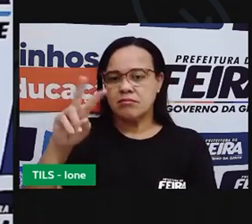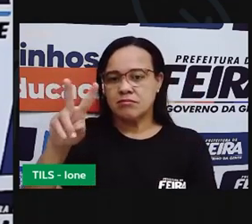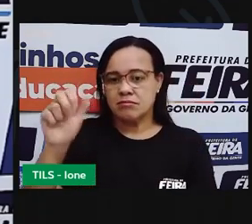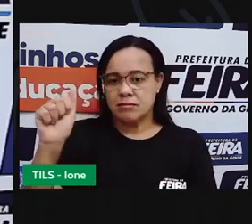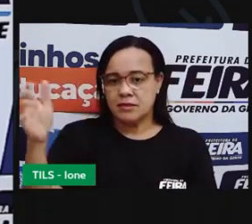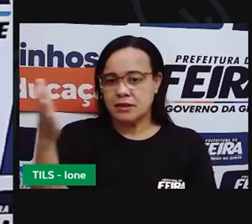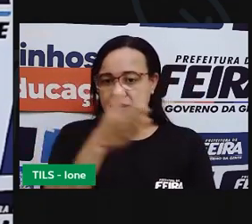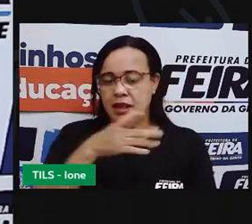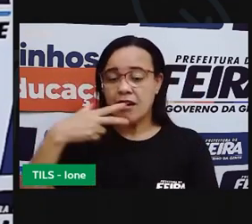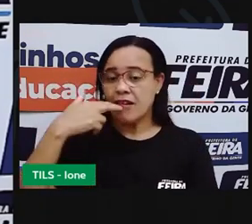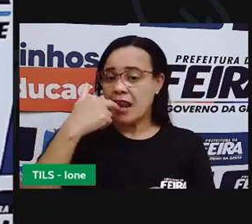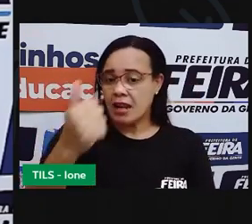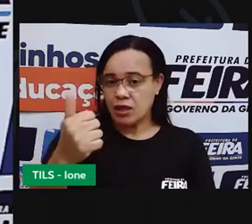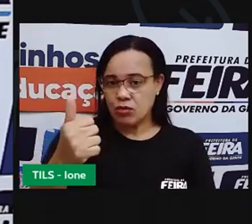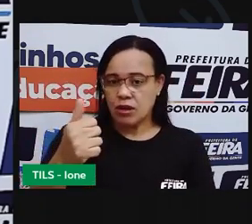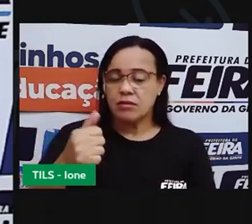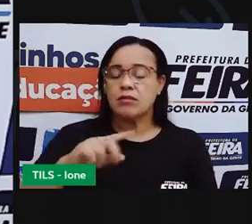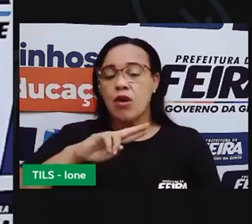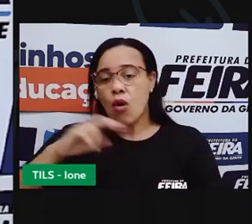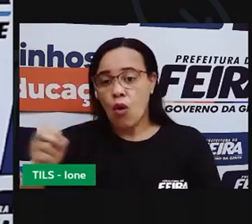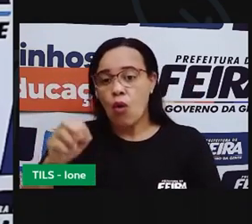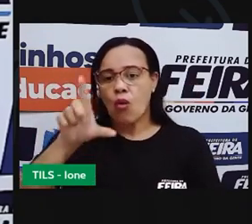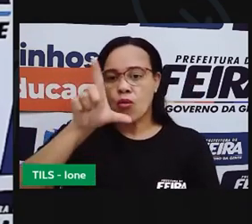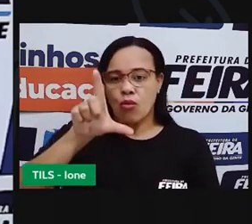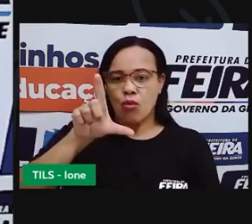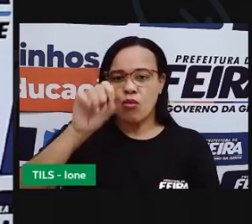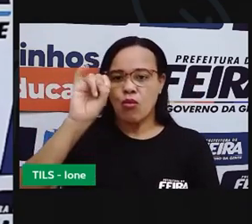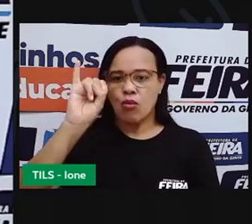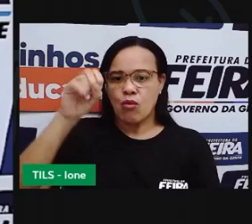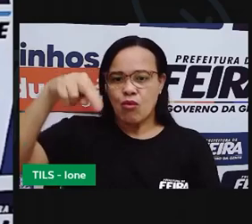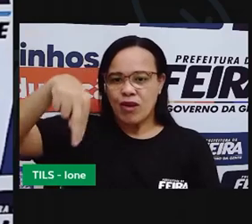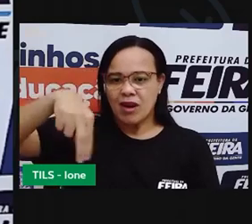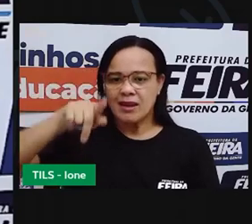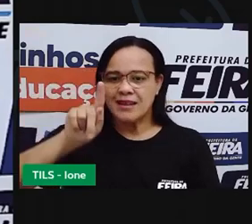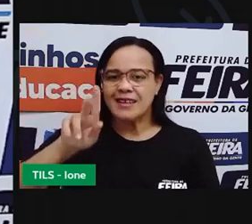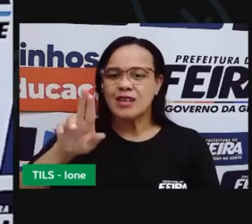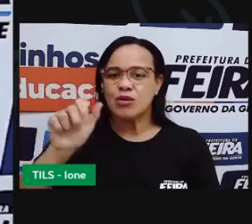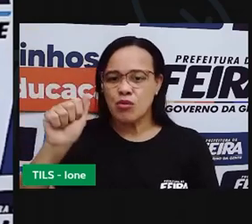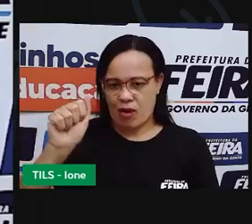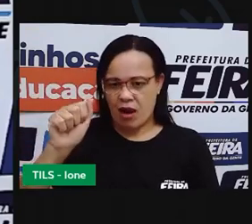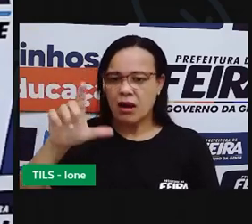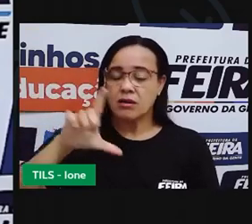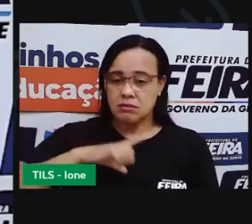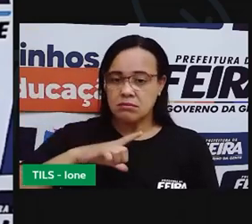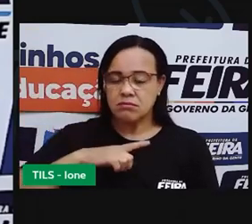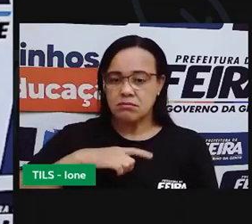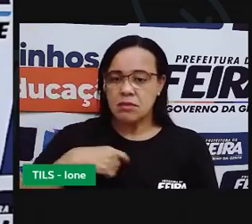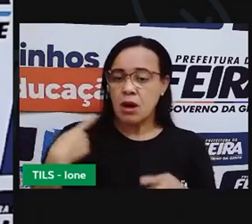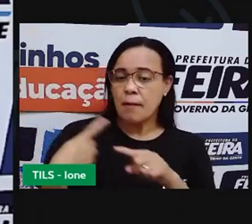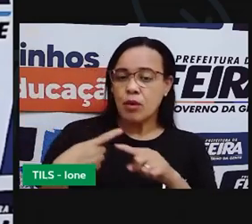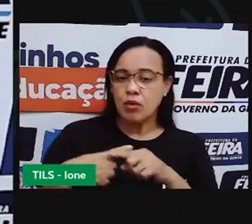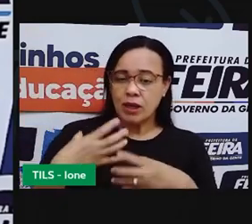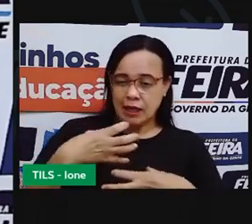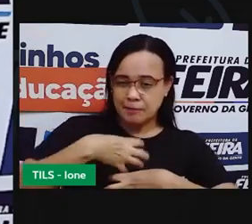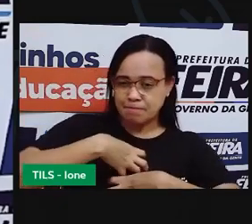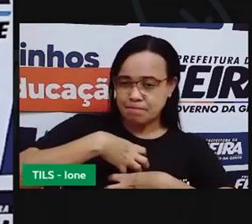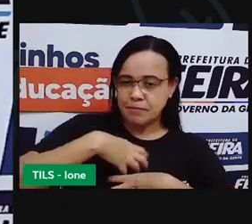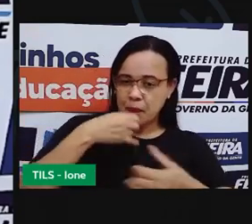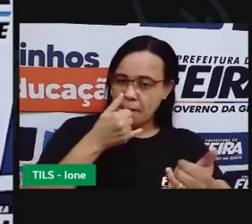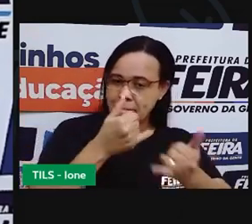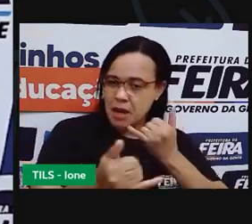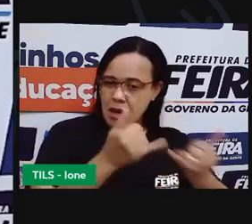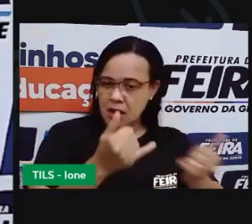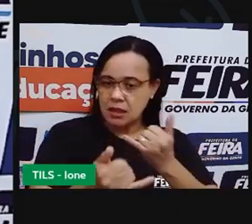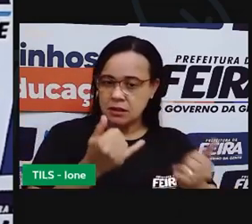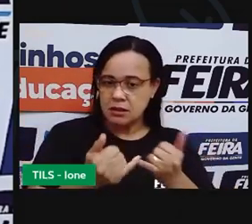tem letras com som parecido e tem nessas palavras a sonoridade